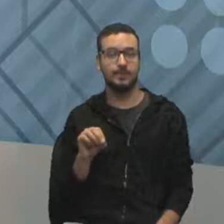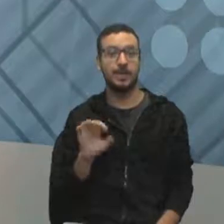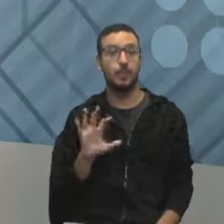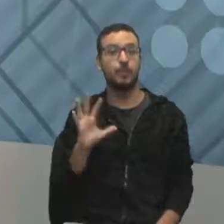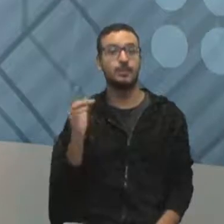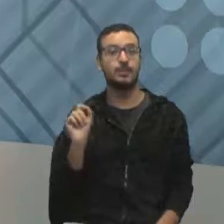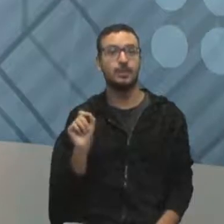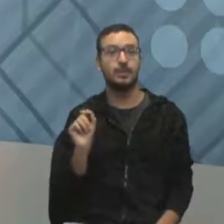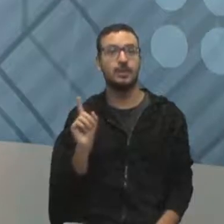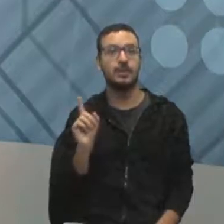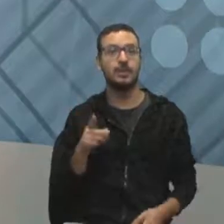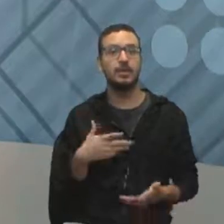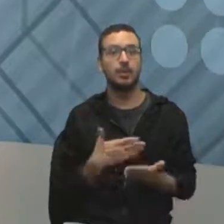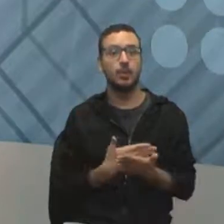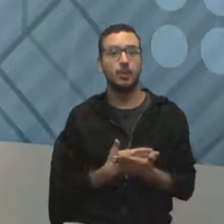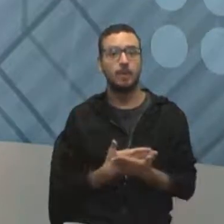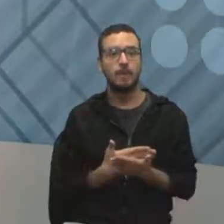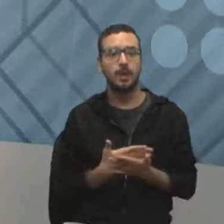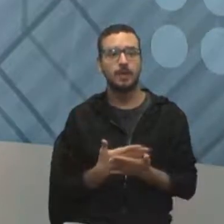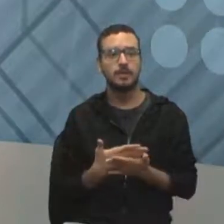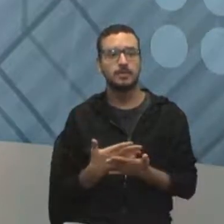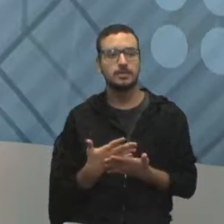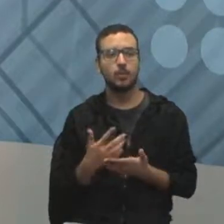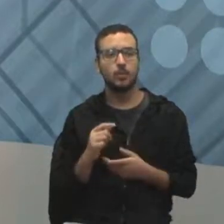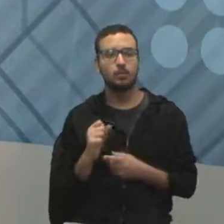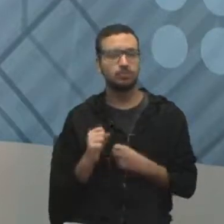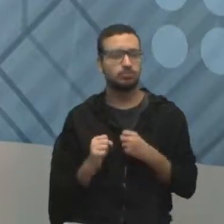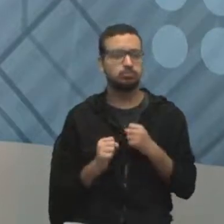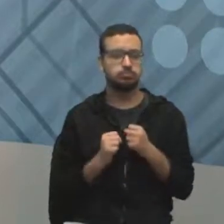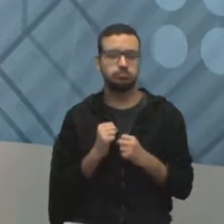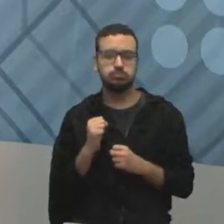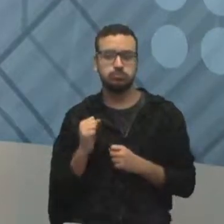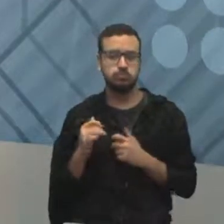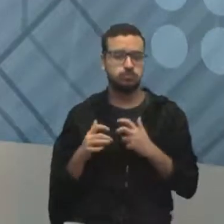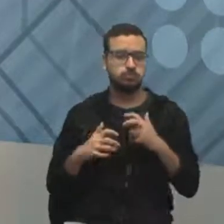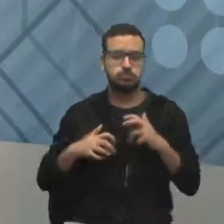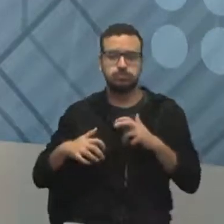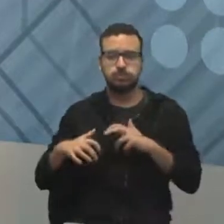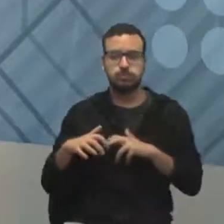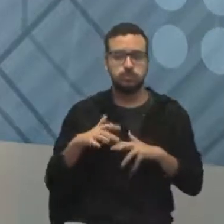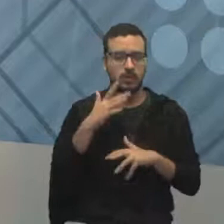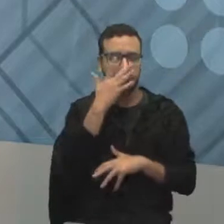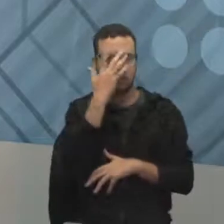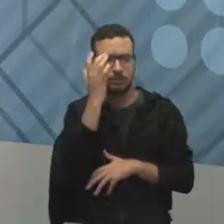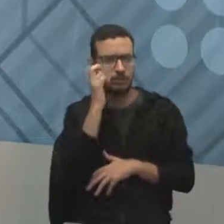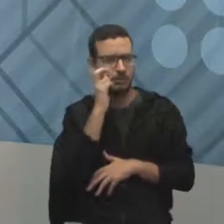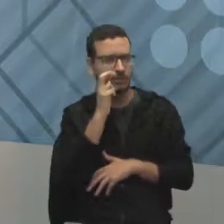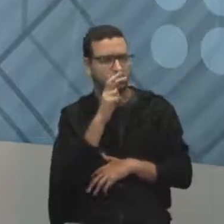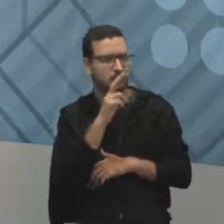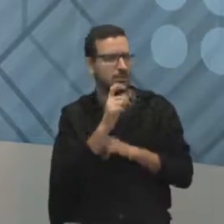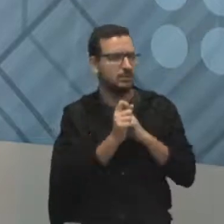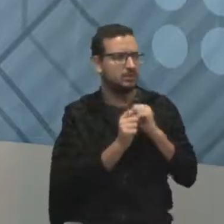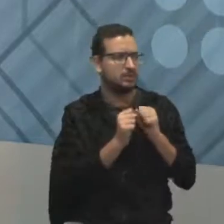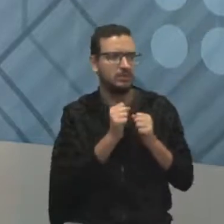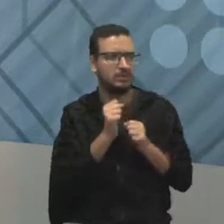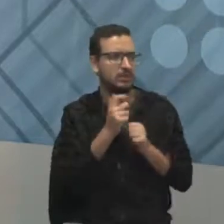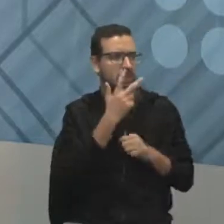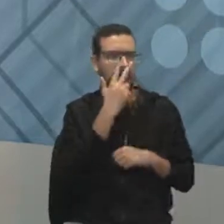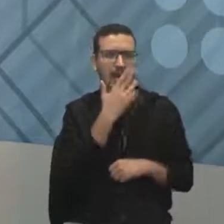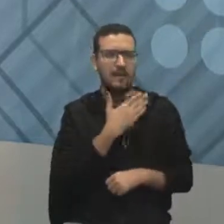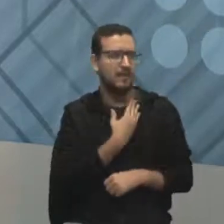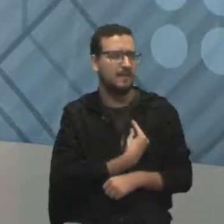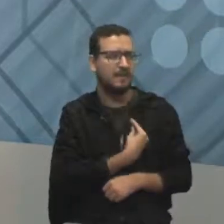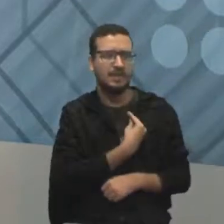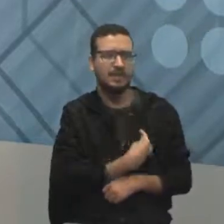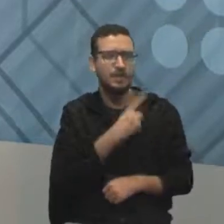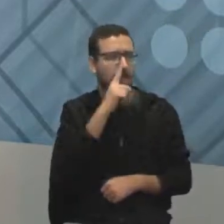ela dá andamento à correria. E, pessoas, então, observam aquele ato e percebem que a vida delas também está